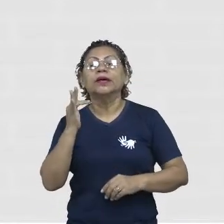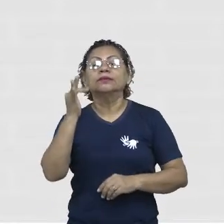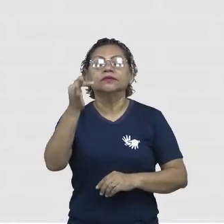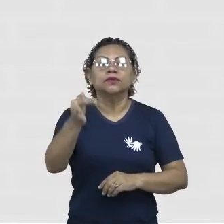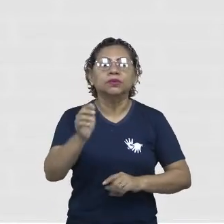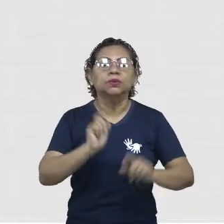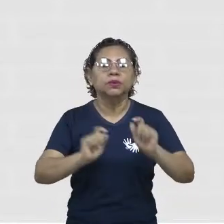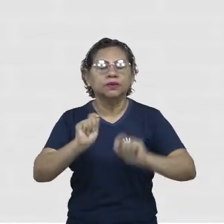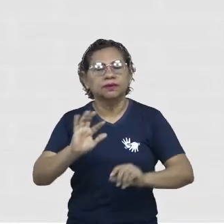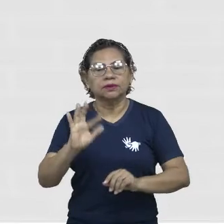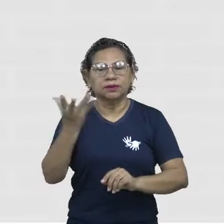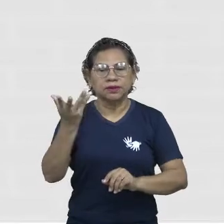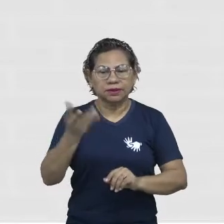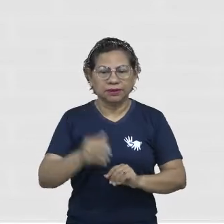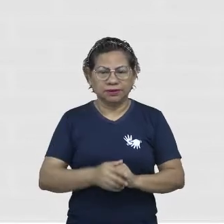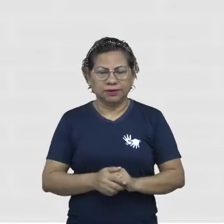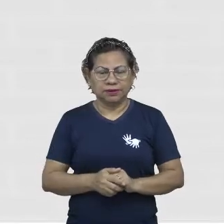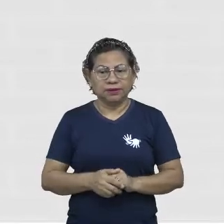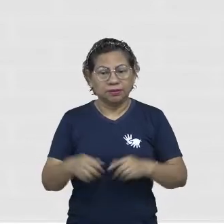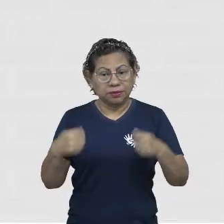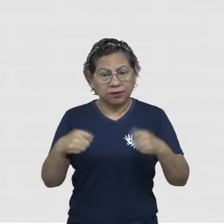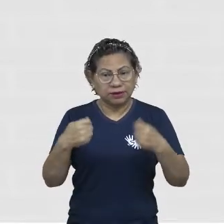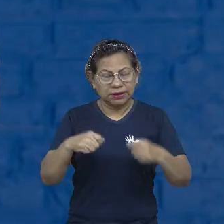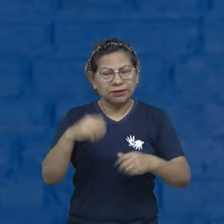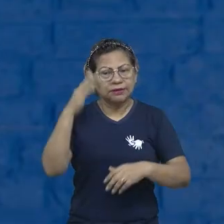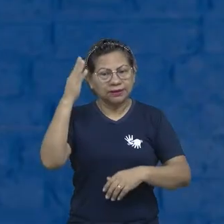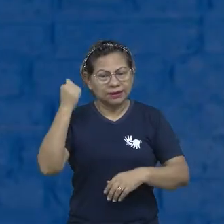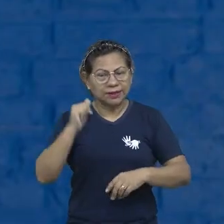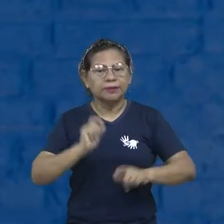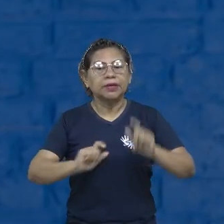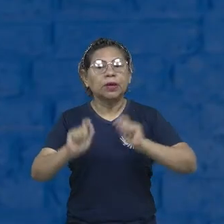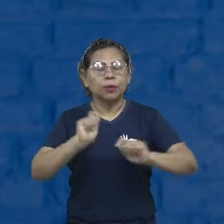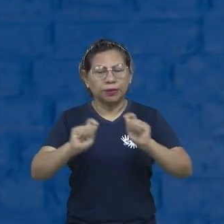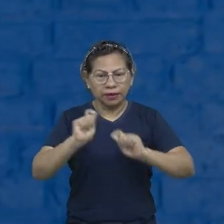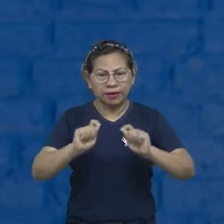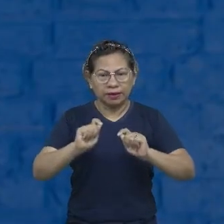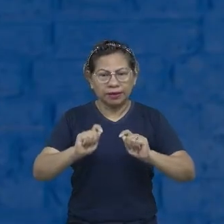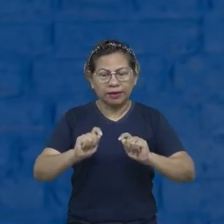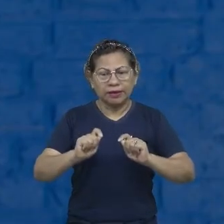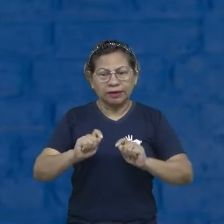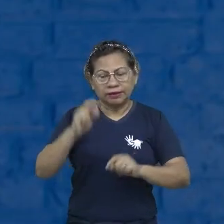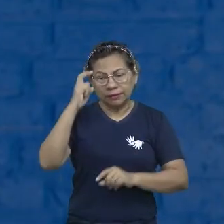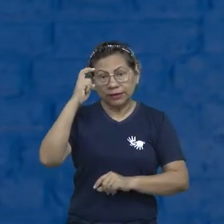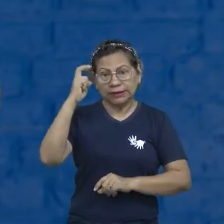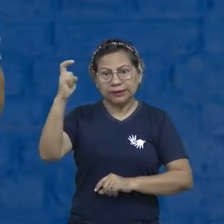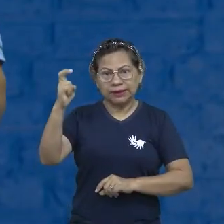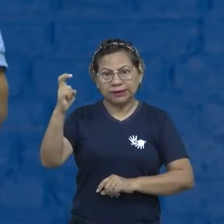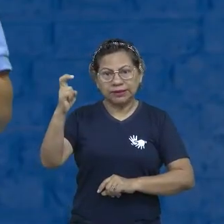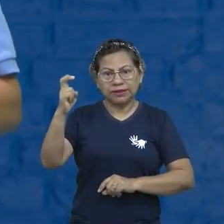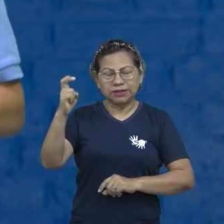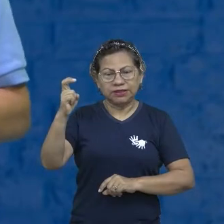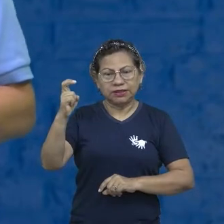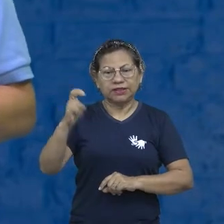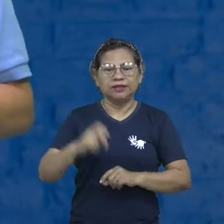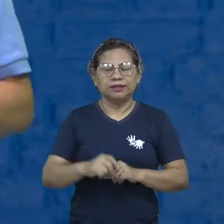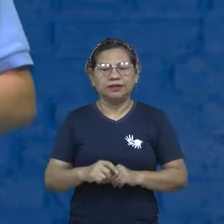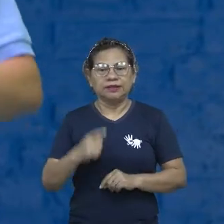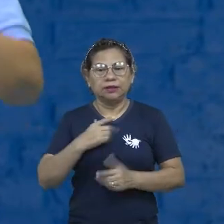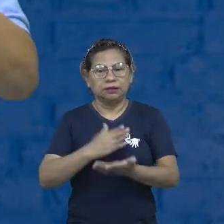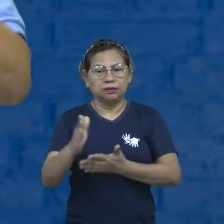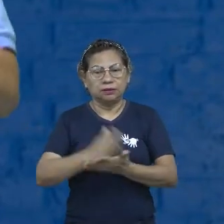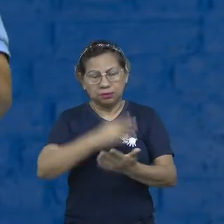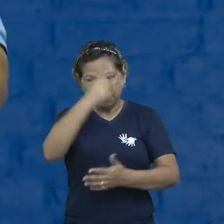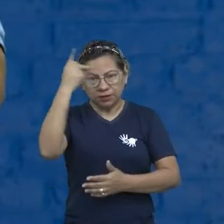Então, quando eu coloco isso, eu tenho curiosidade, eu tenho o quê? Uma inteligência social, porque existem muitas pessoas